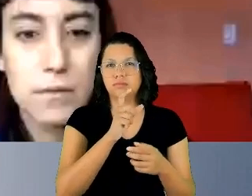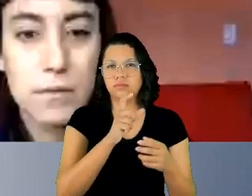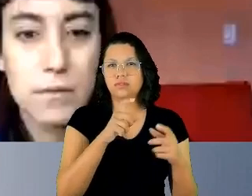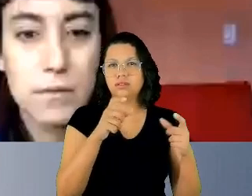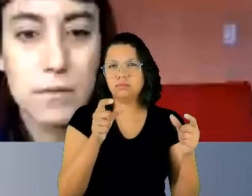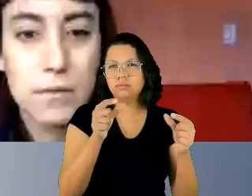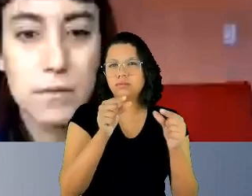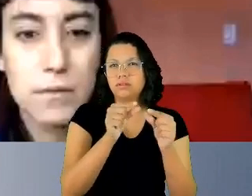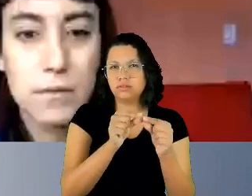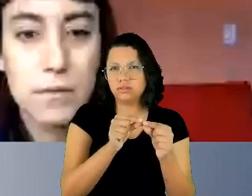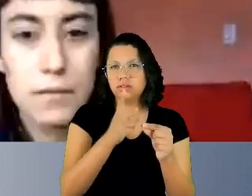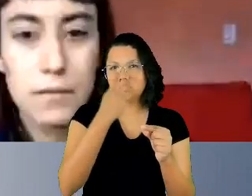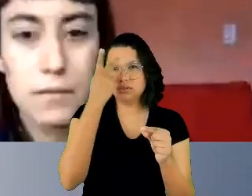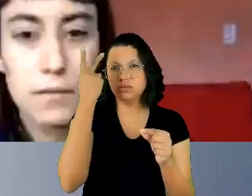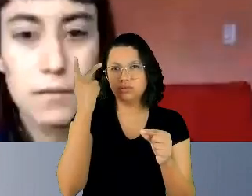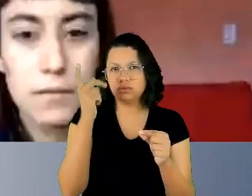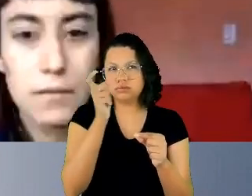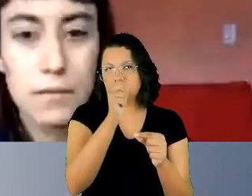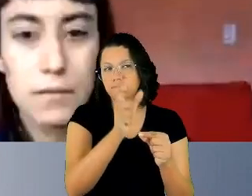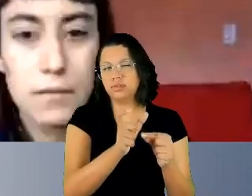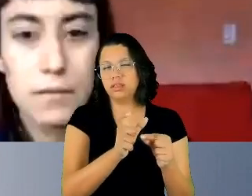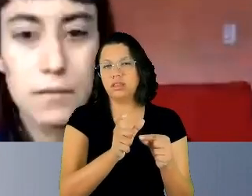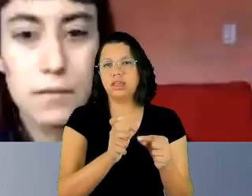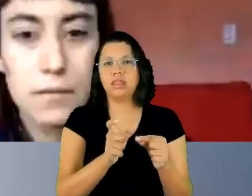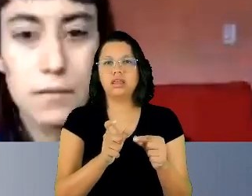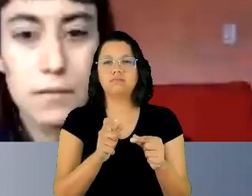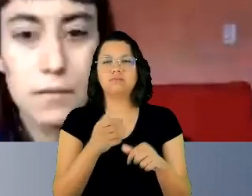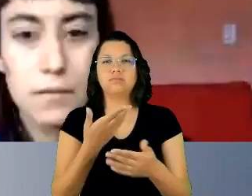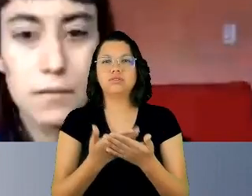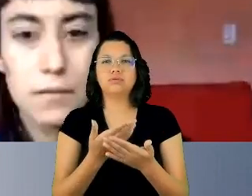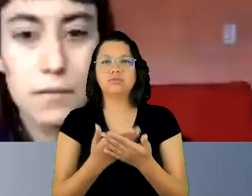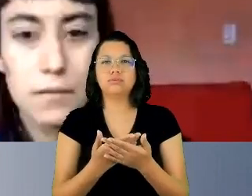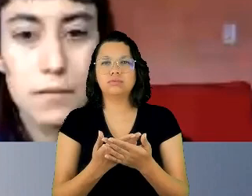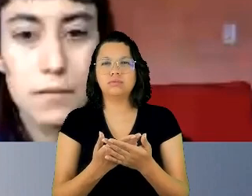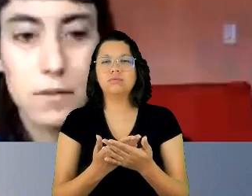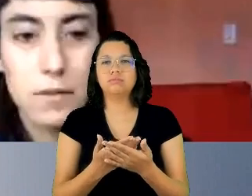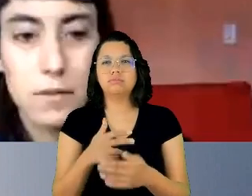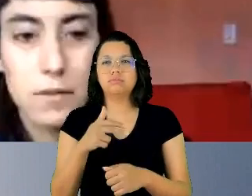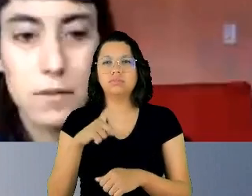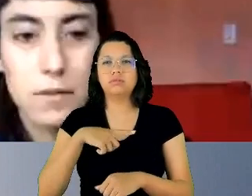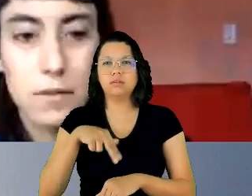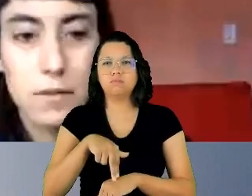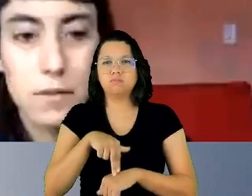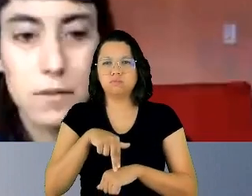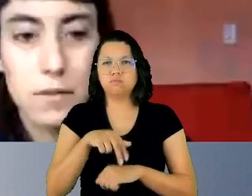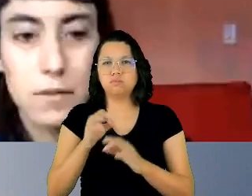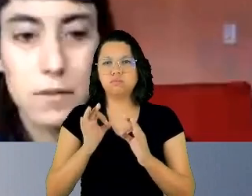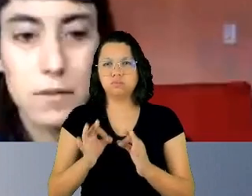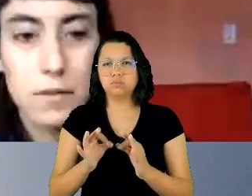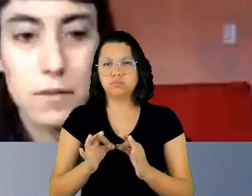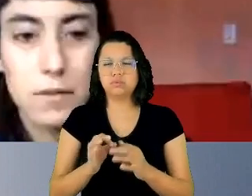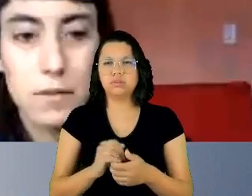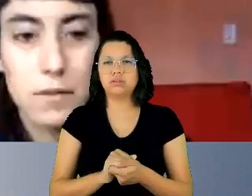Então, ela mostra e mostrou, com sua postura coerente, sua postura... Pois está bem, Carlos. Obrigado.